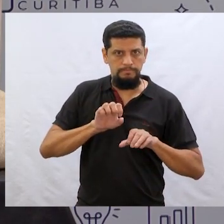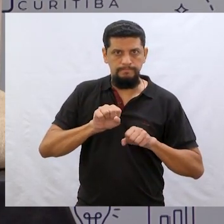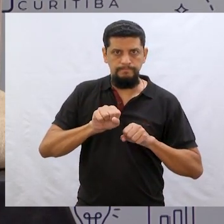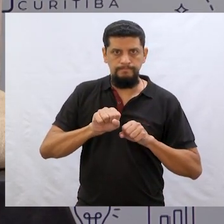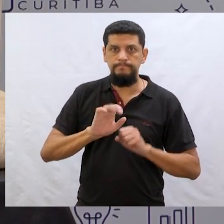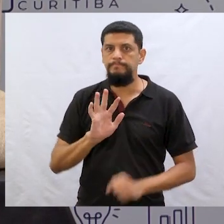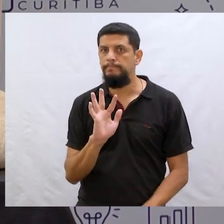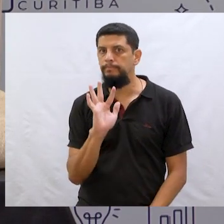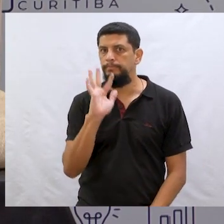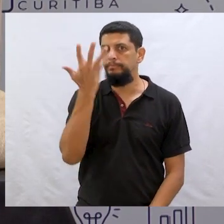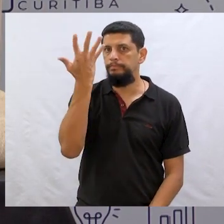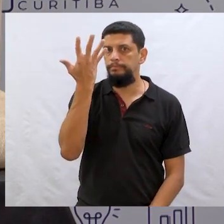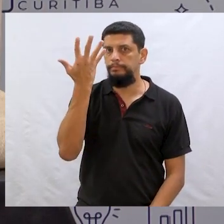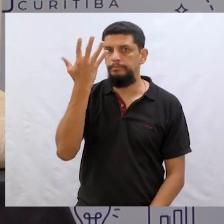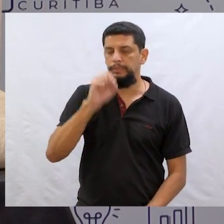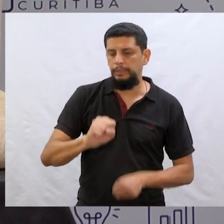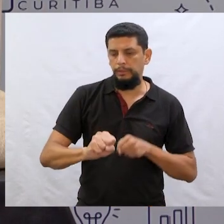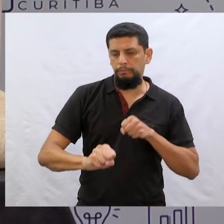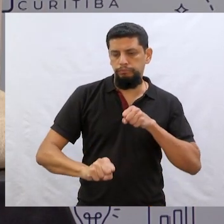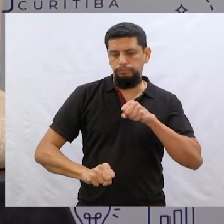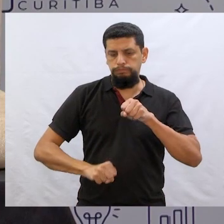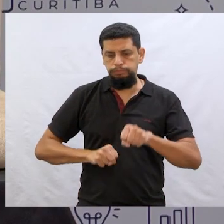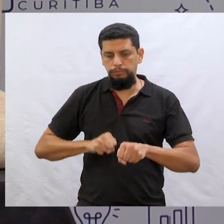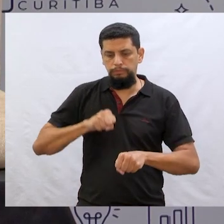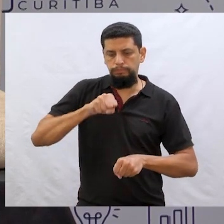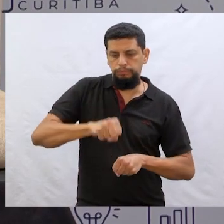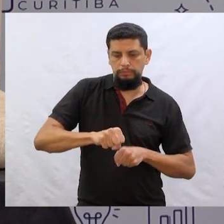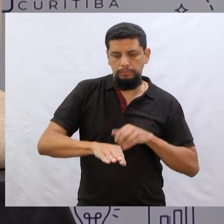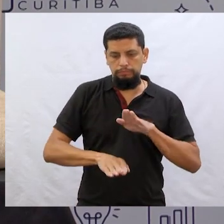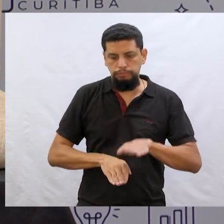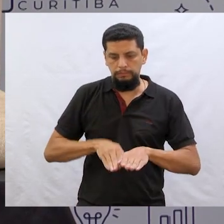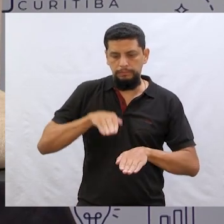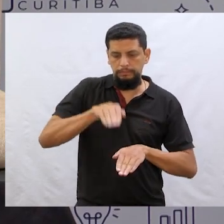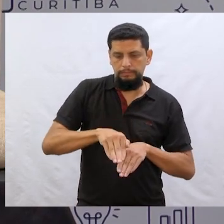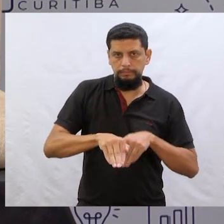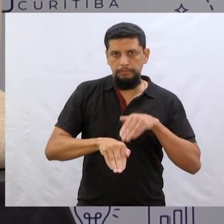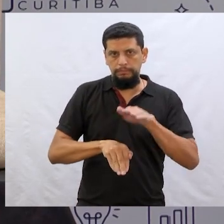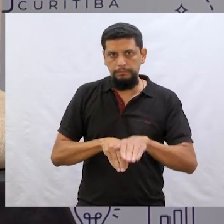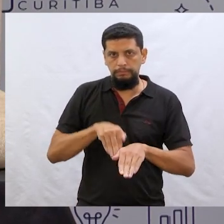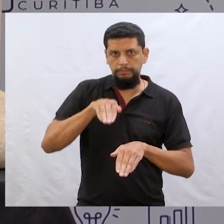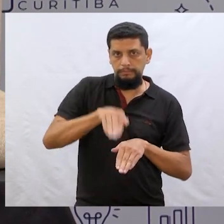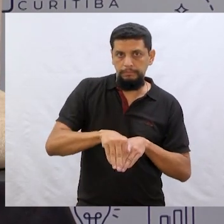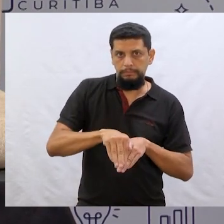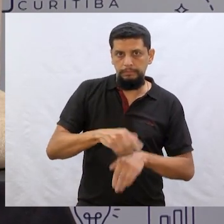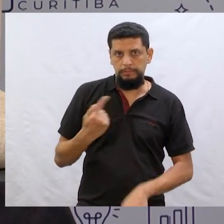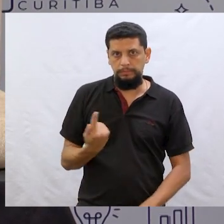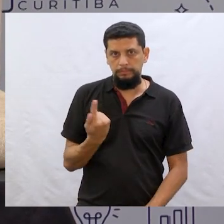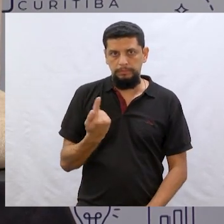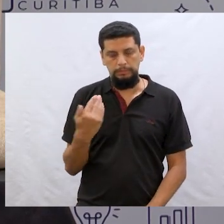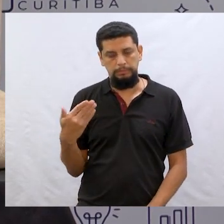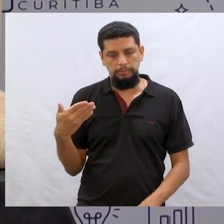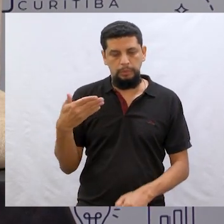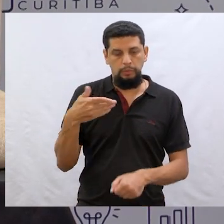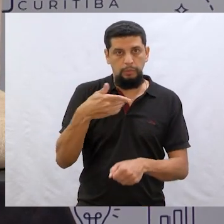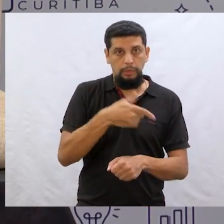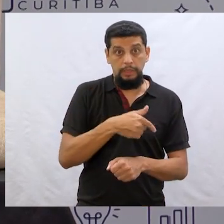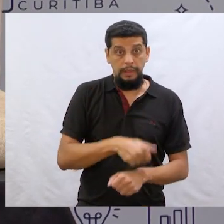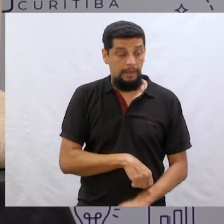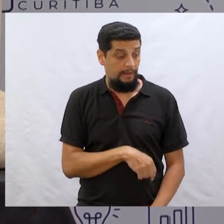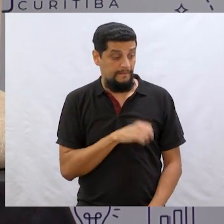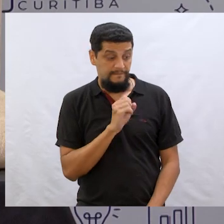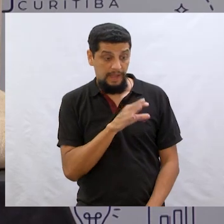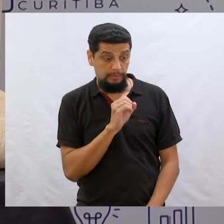isso mesmo, o marido, o gigante estava vindo e ela mandou que João